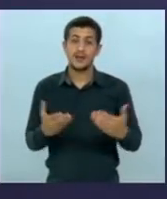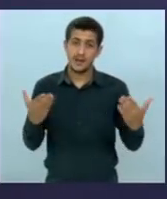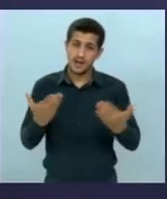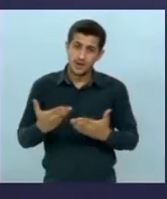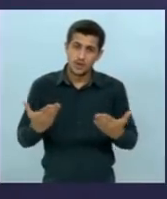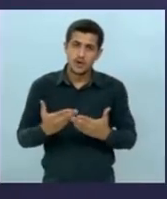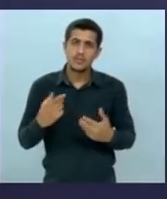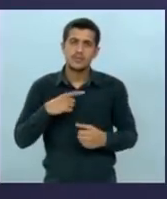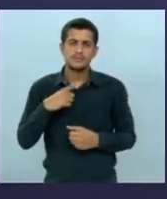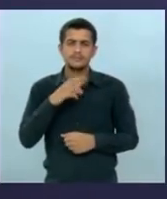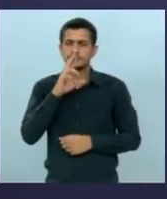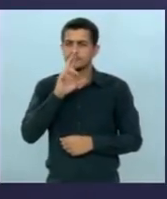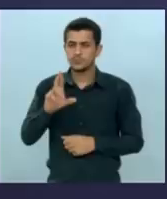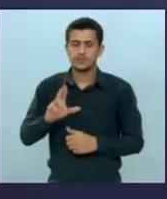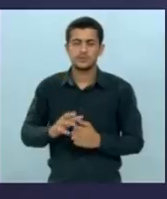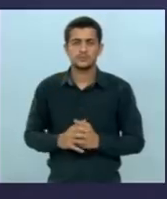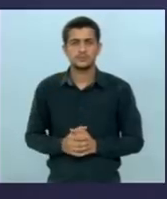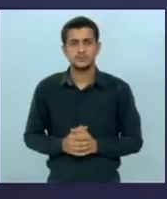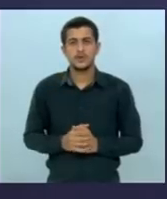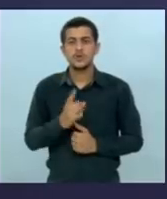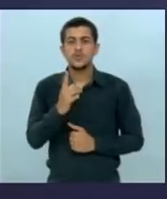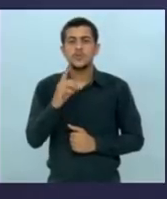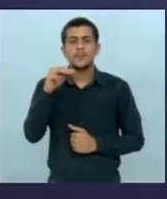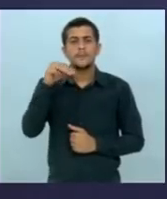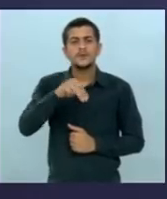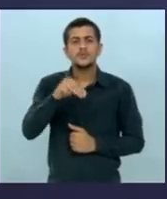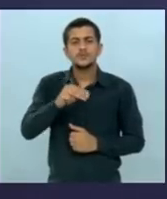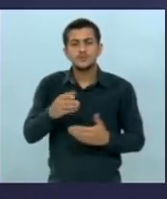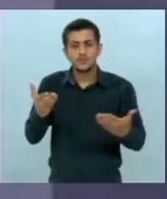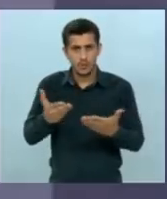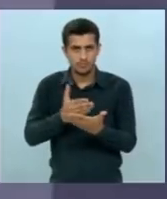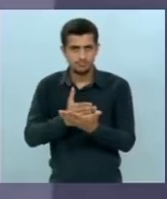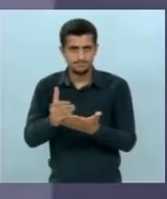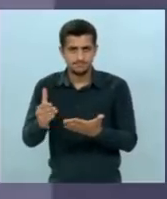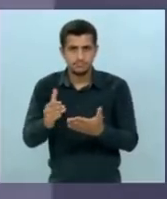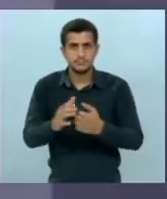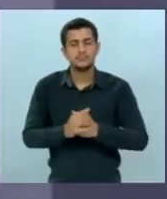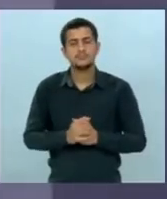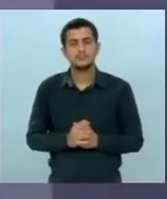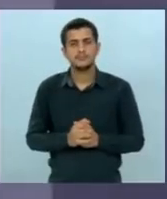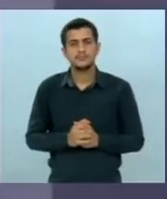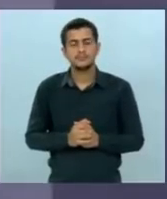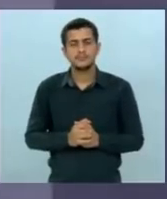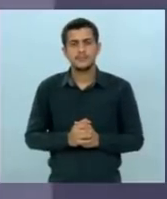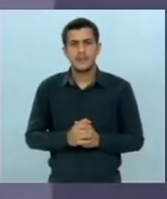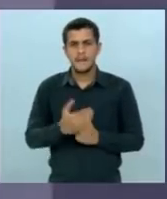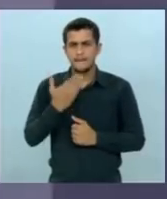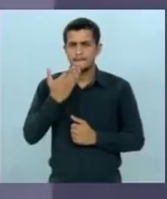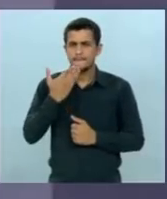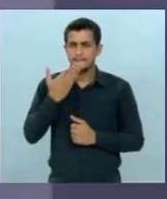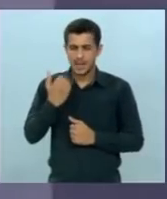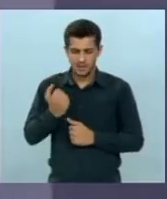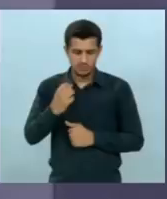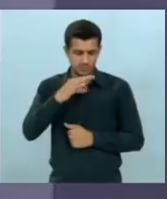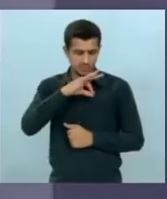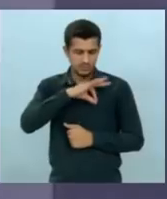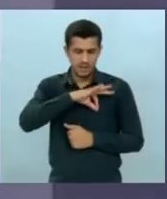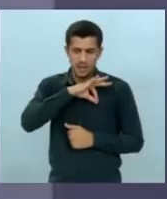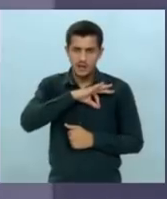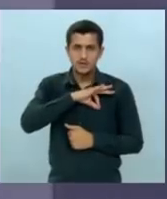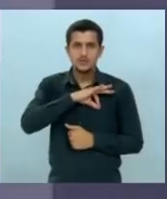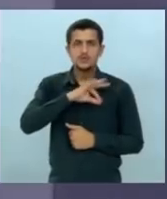nós temos a réplica e a réplica tem um minuto a partir de agora melhor salário do Brasil